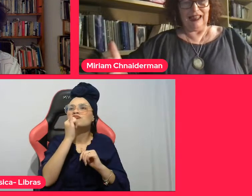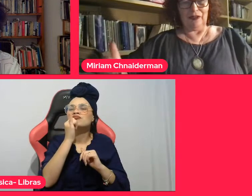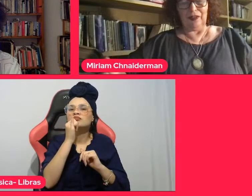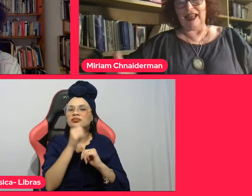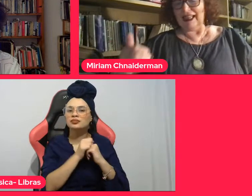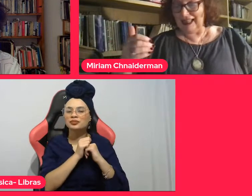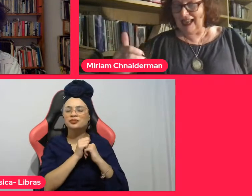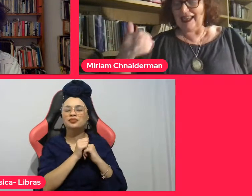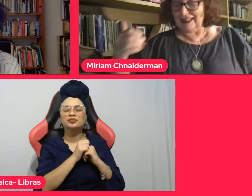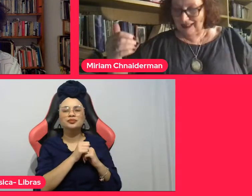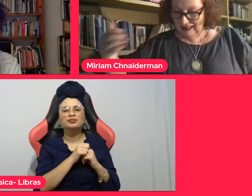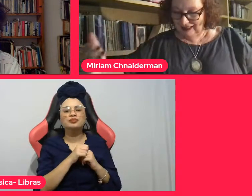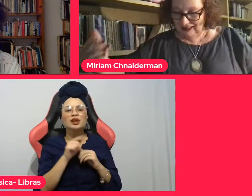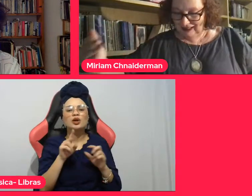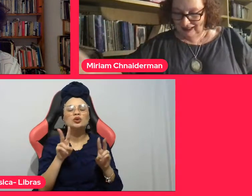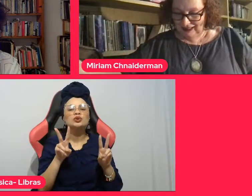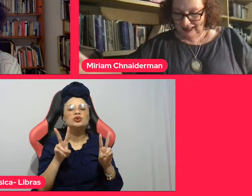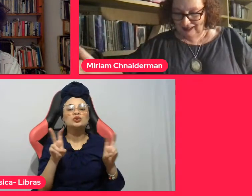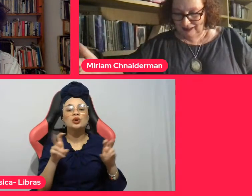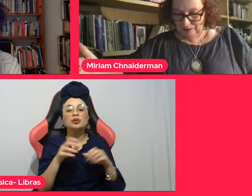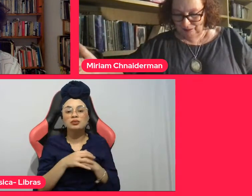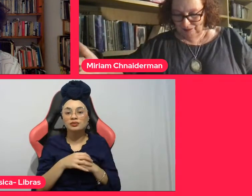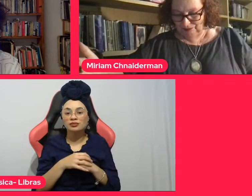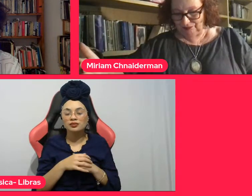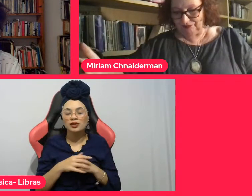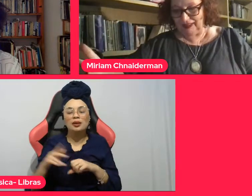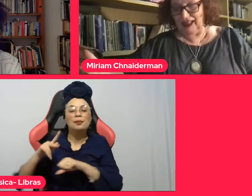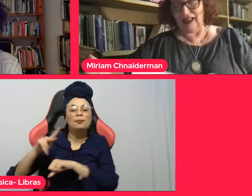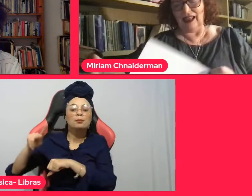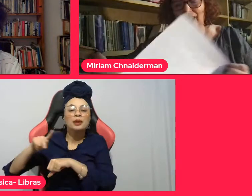que fala da estrangeiridade.